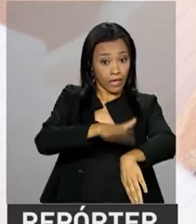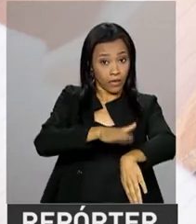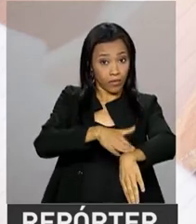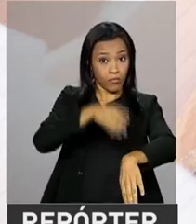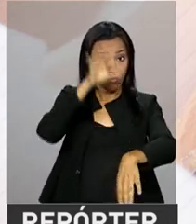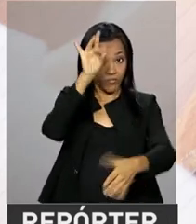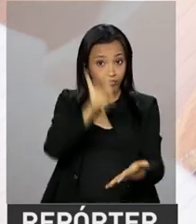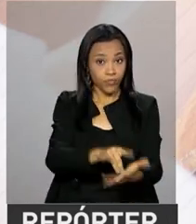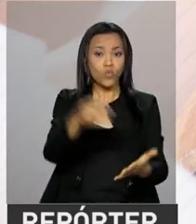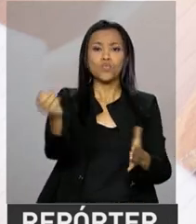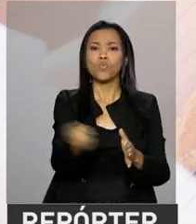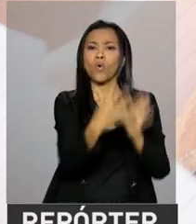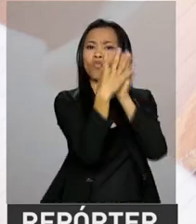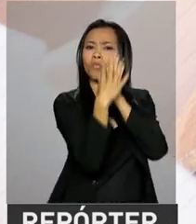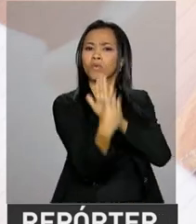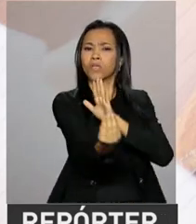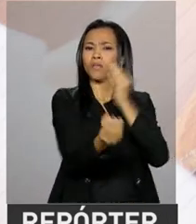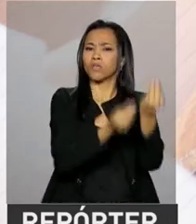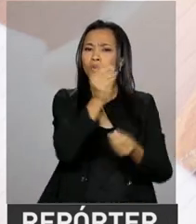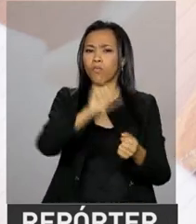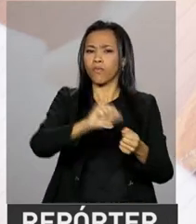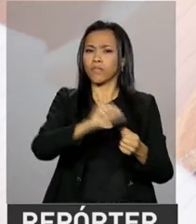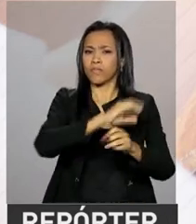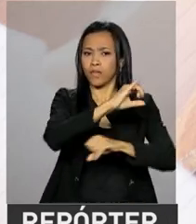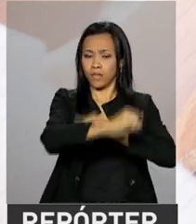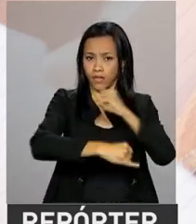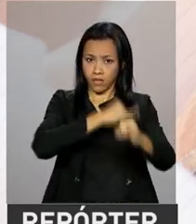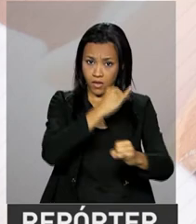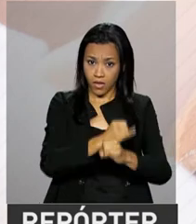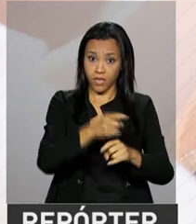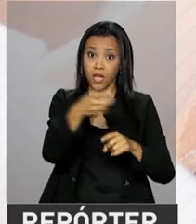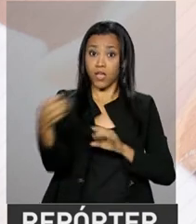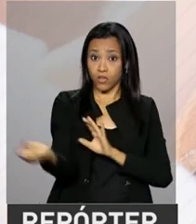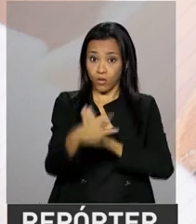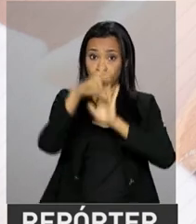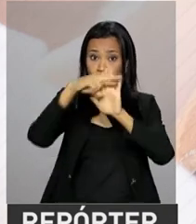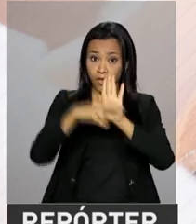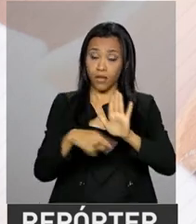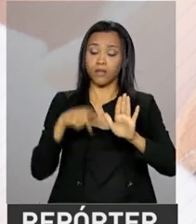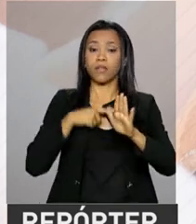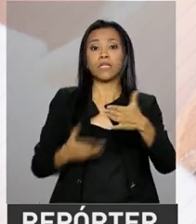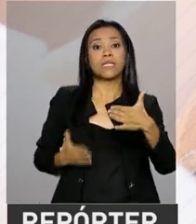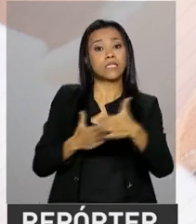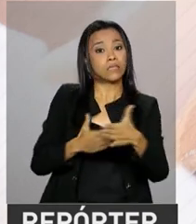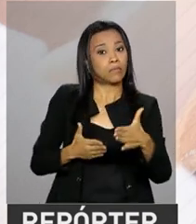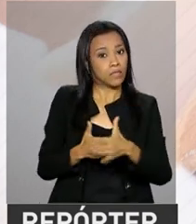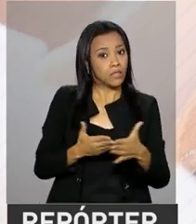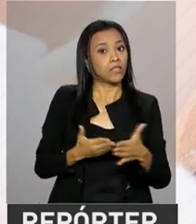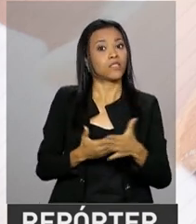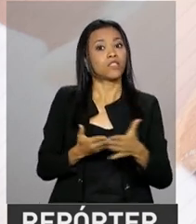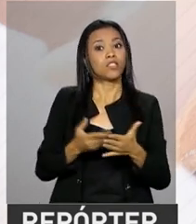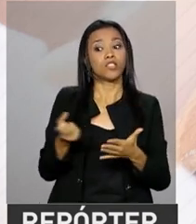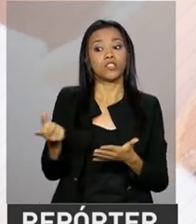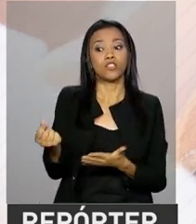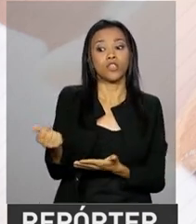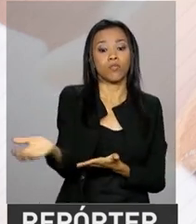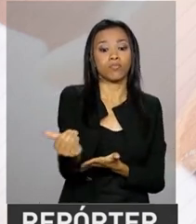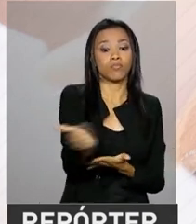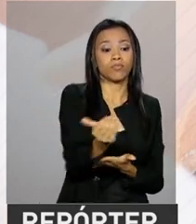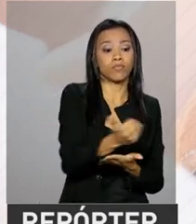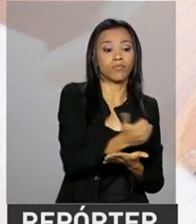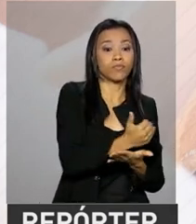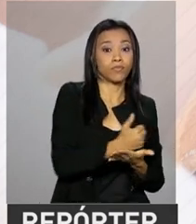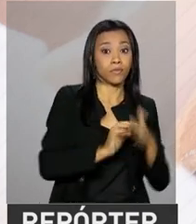partir de um novo modelo de transação eletrônica. As novas regras também estabelecem limites anuais de captação de recursos por